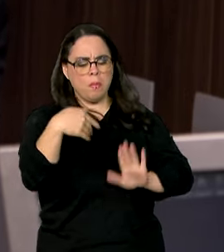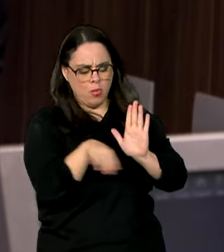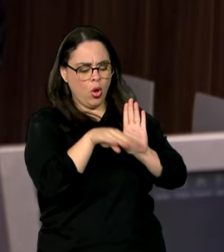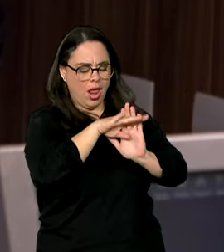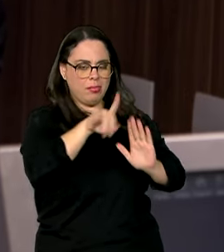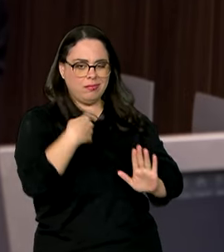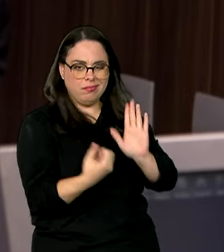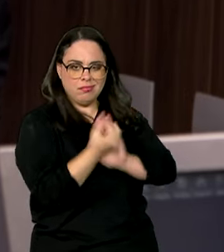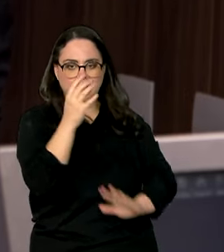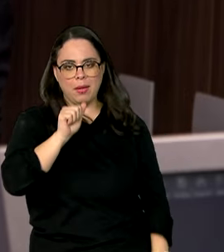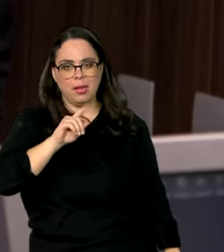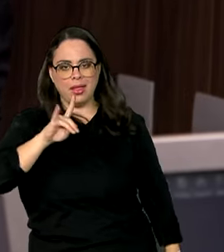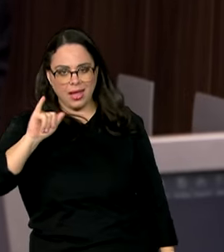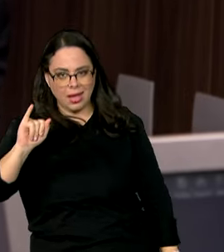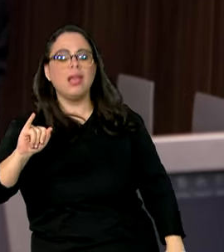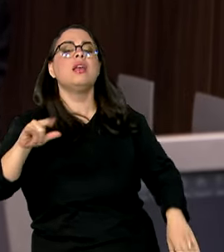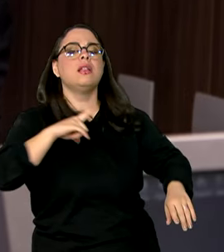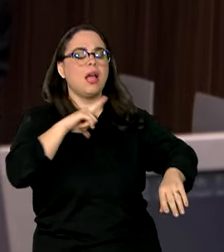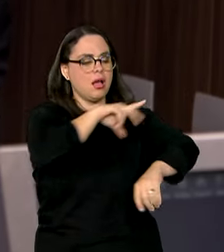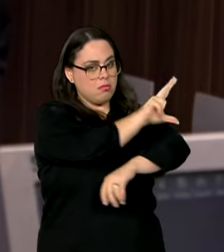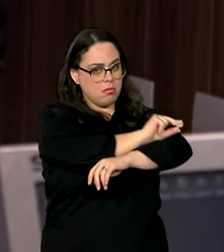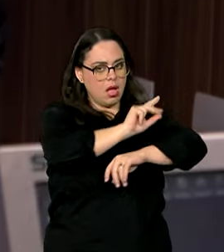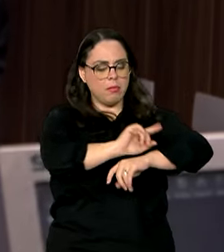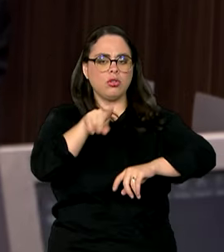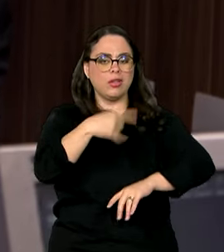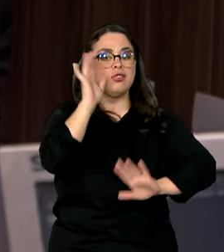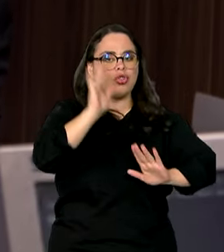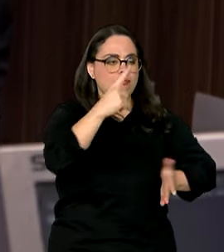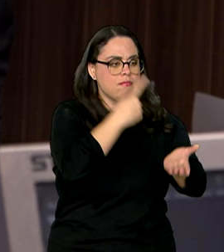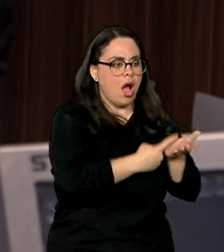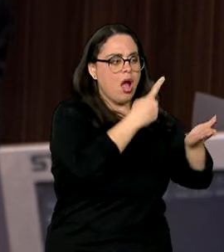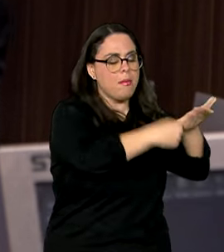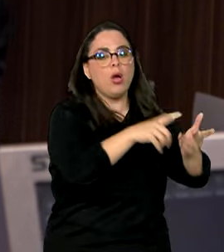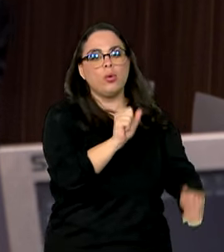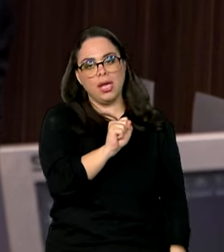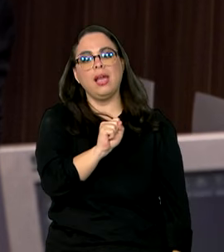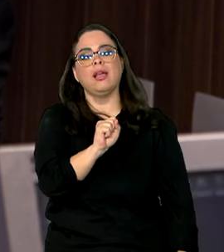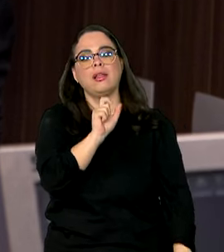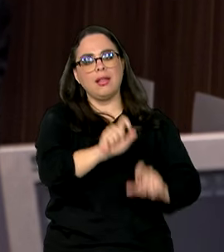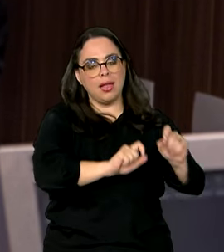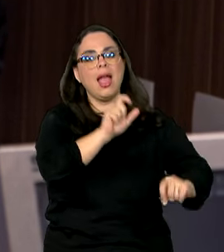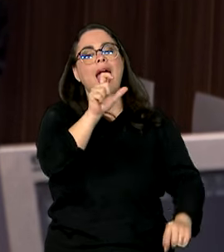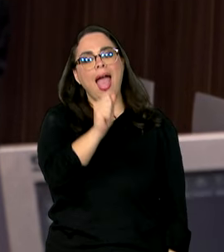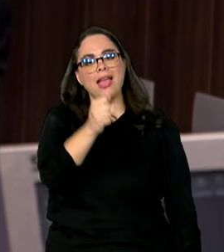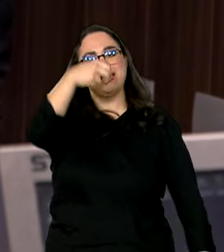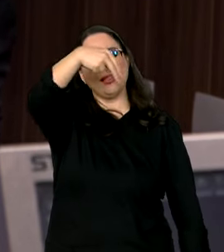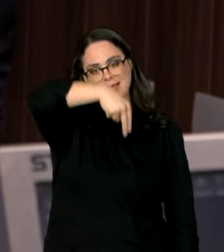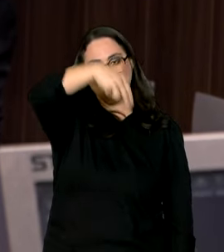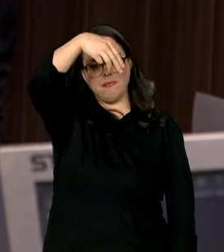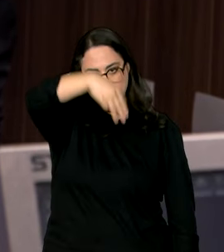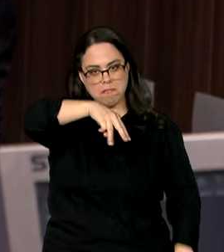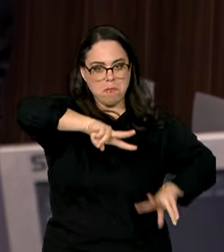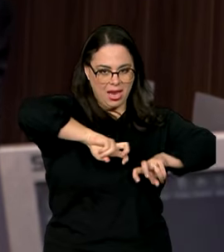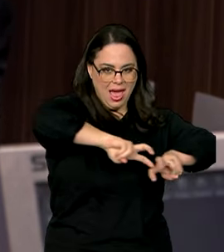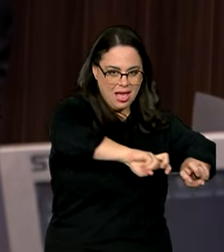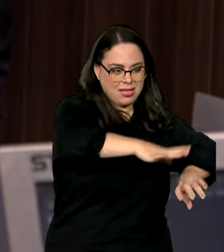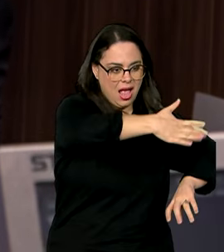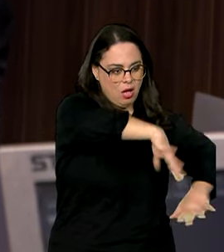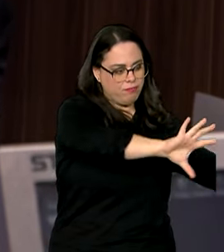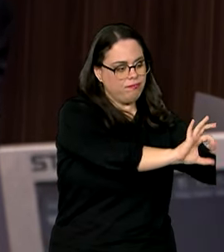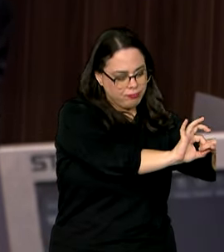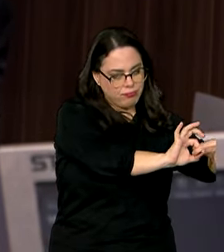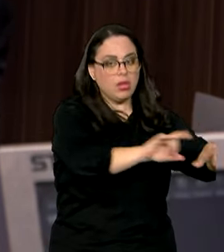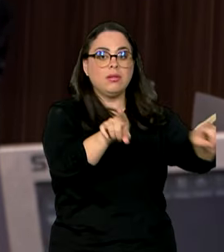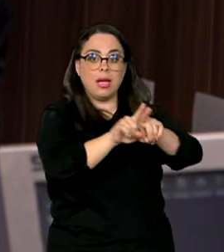além do IBAMA, a gente também está assinando. A gente já assinou com a Agência Nacional de Mineração e a gente está